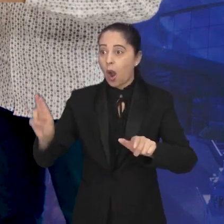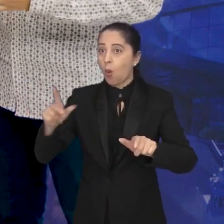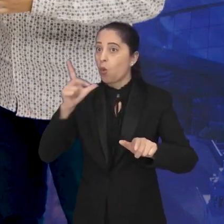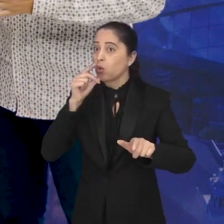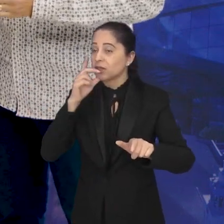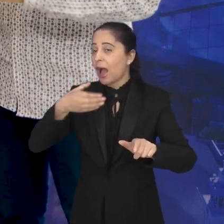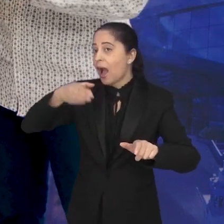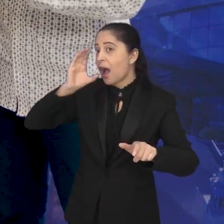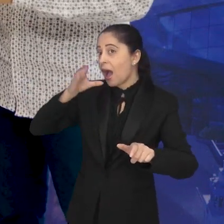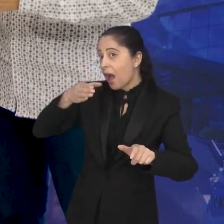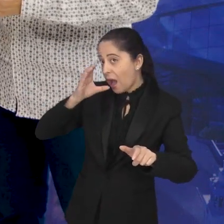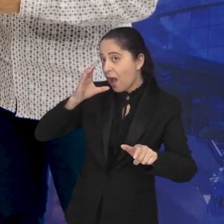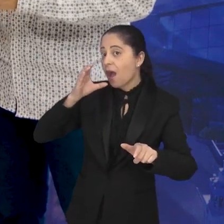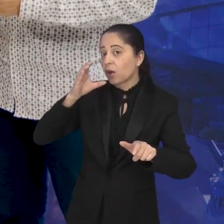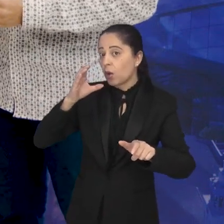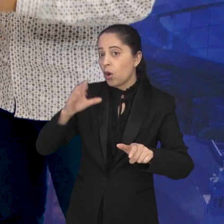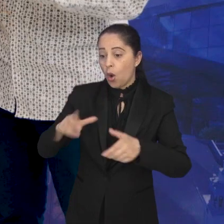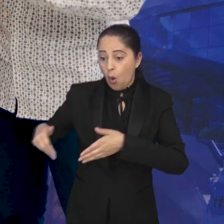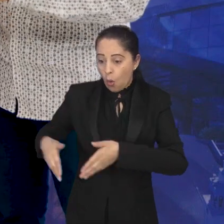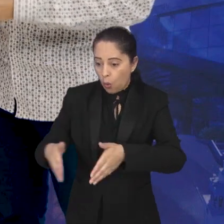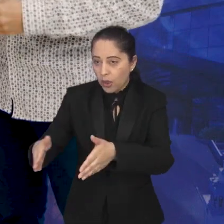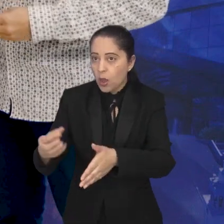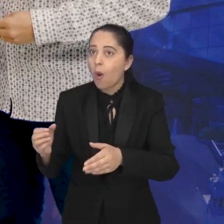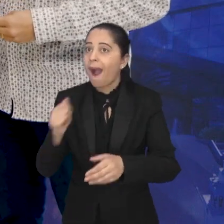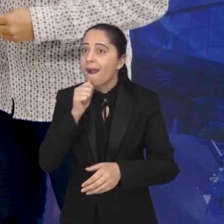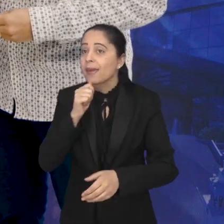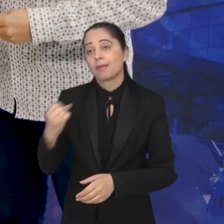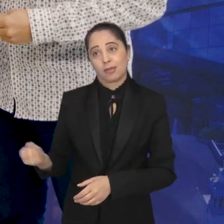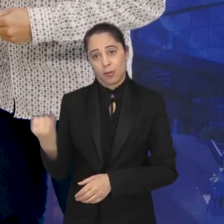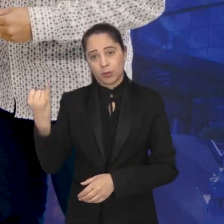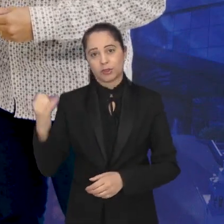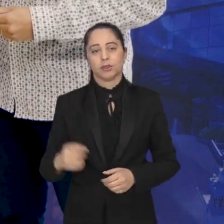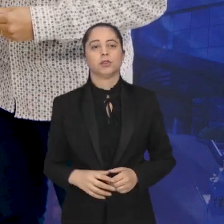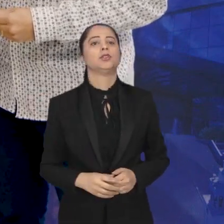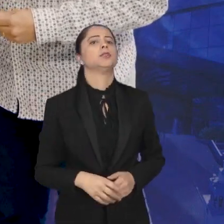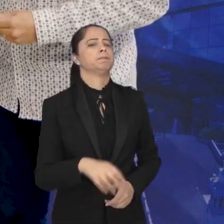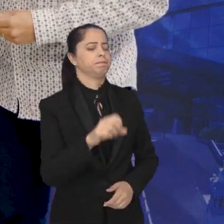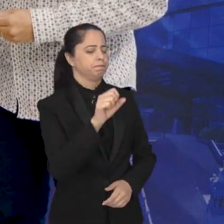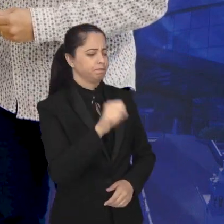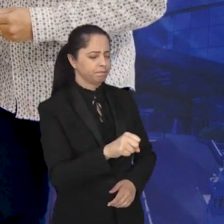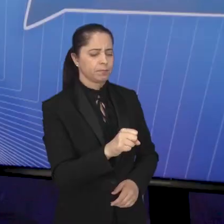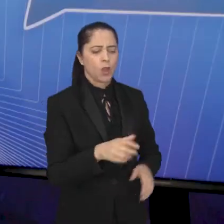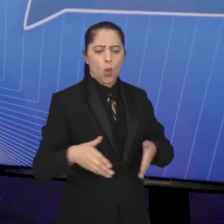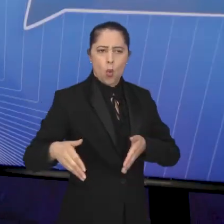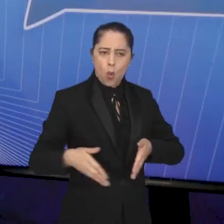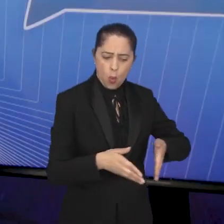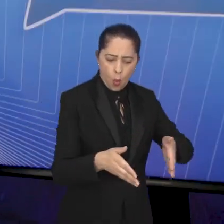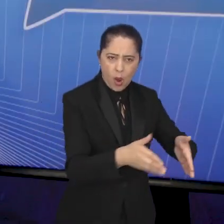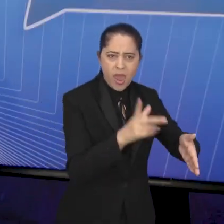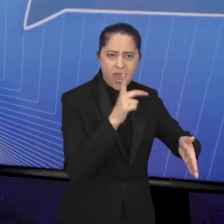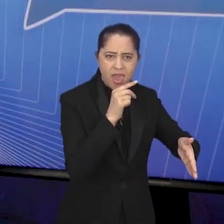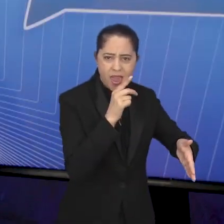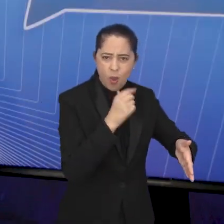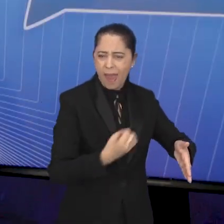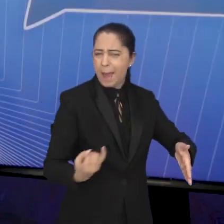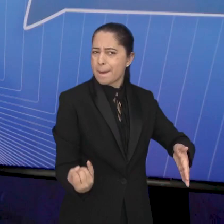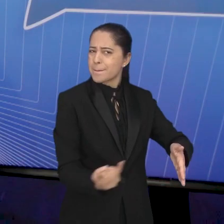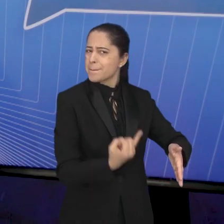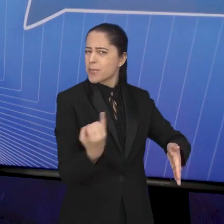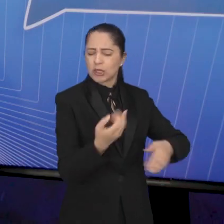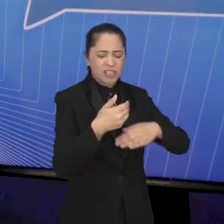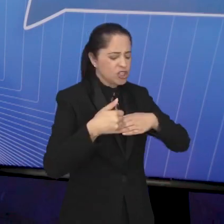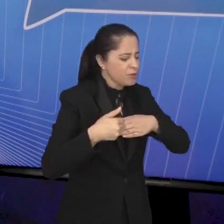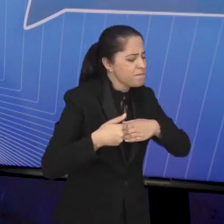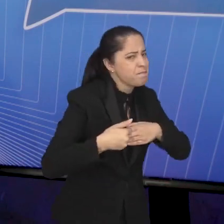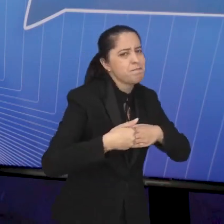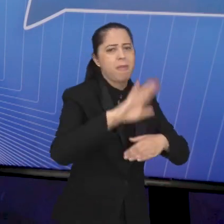emprego para muita gente. O Rio Paraíba continua sendo muito importante, né? Fundamental o Rio Paraíba. Ele é